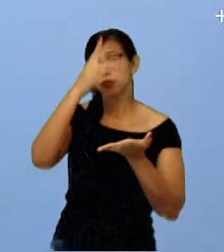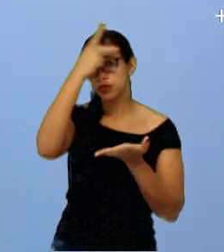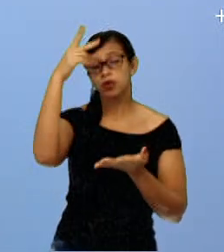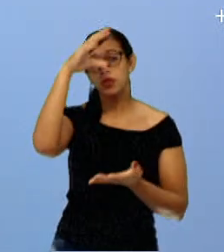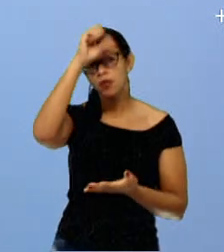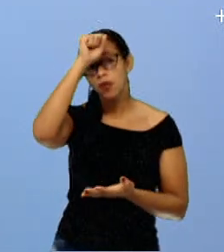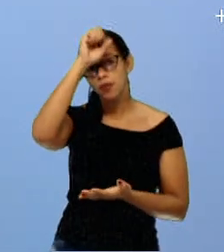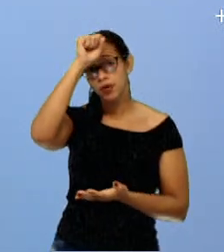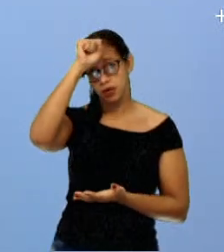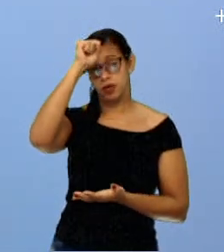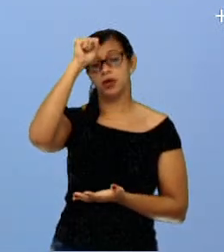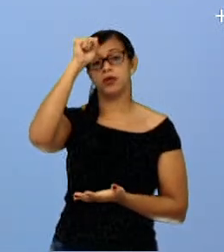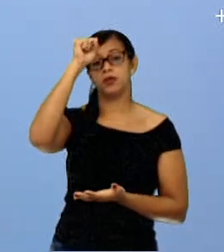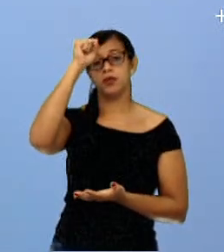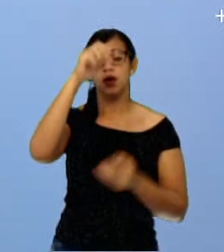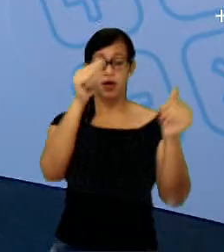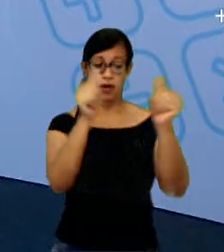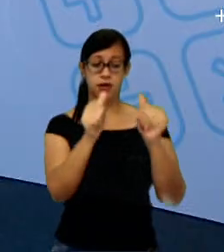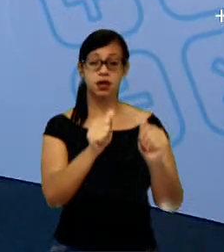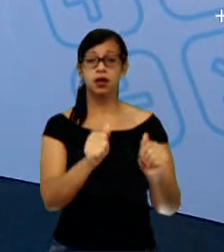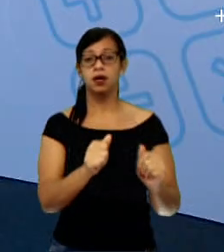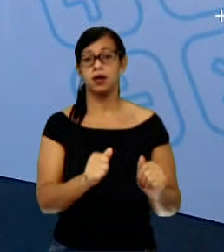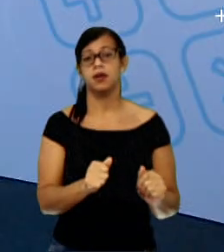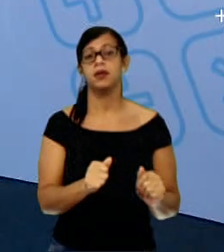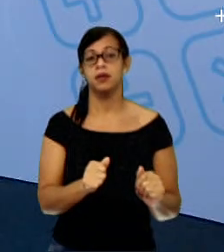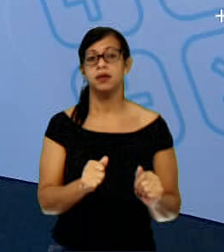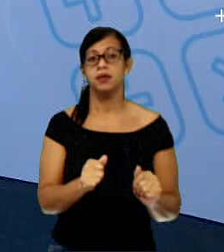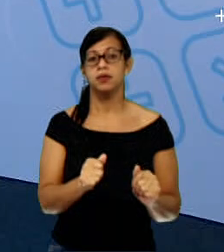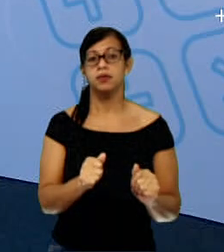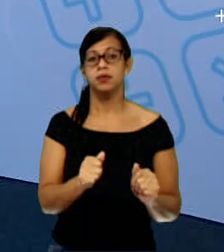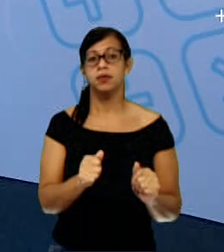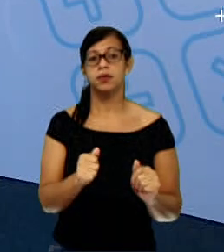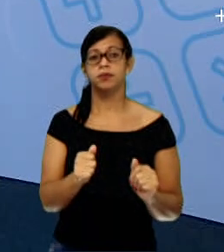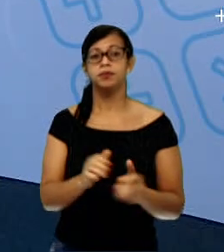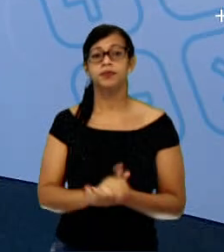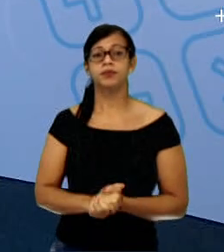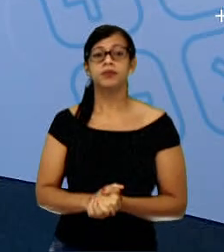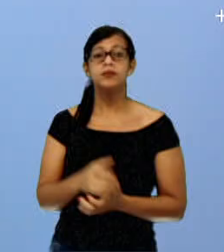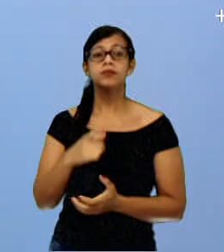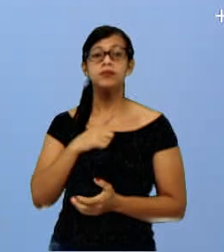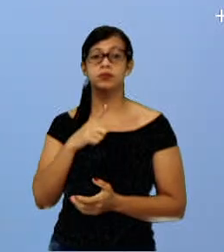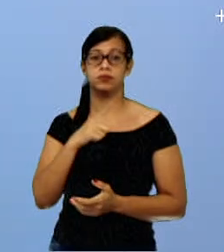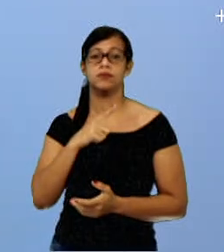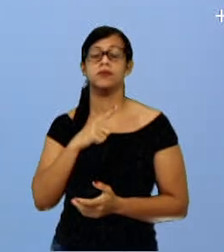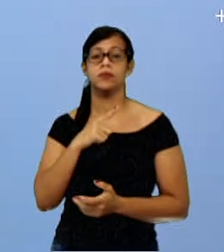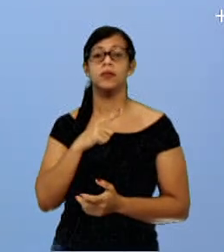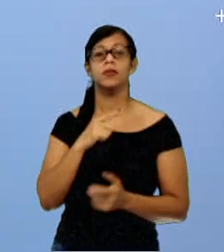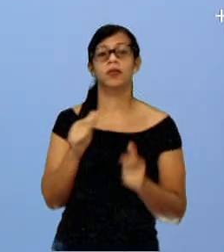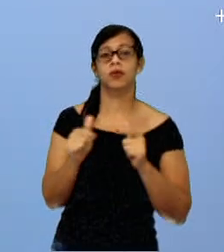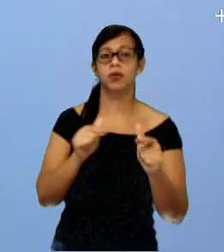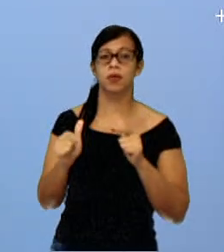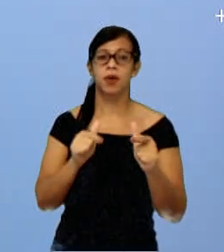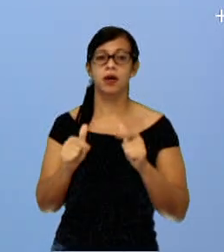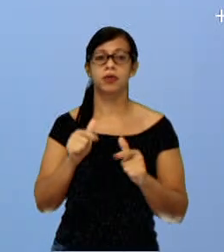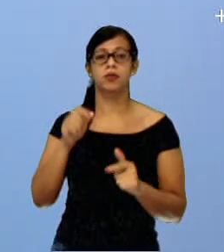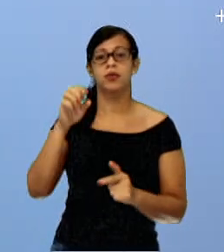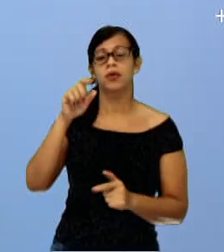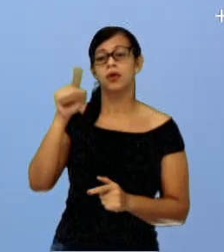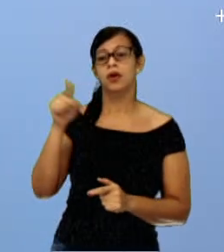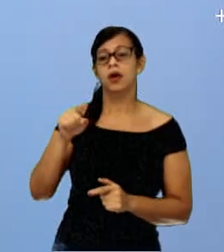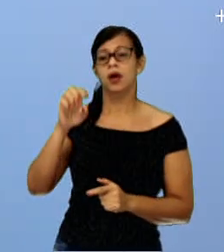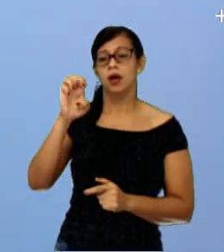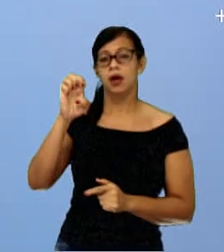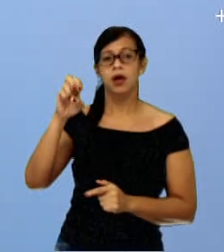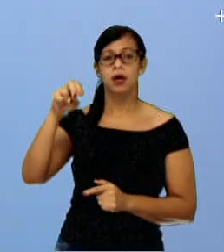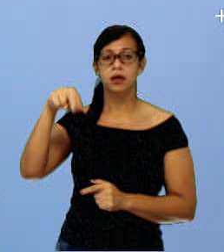passam por elementos zen budistas, né, justamente nessa pintura que leva bastante tempo, né, uma pintura que